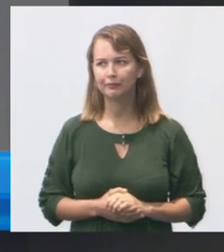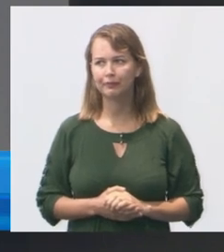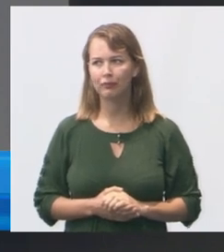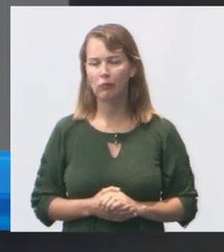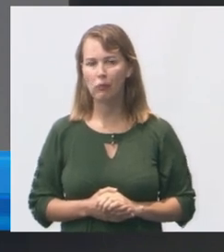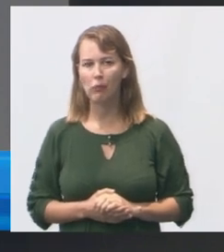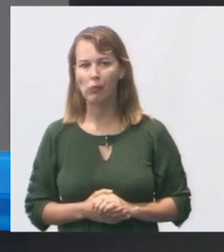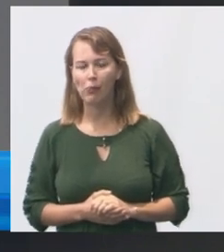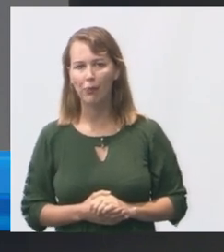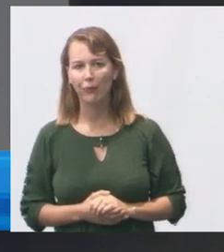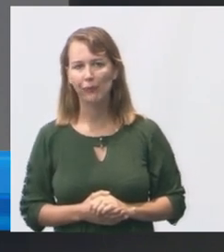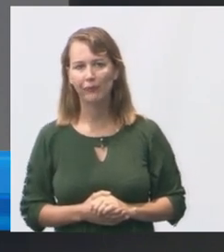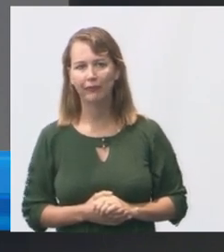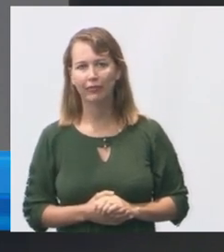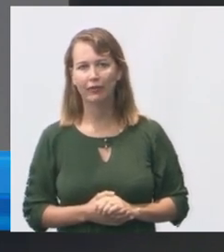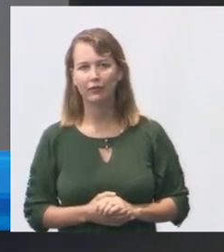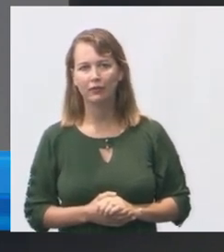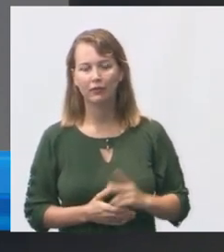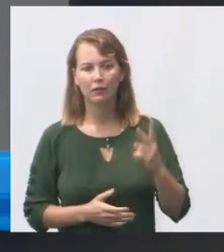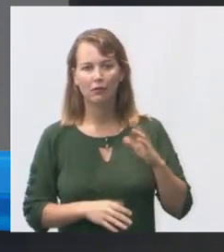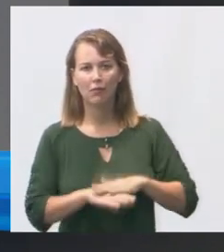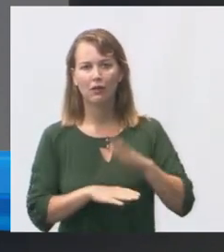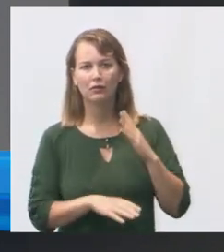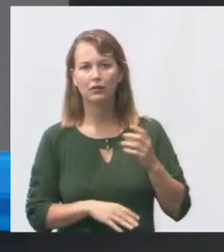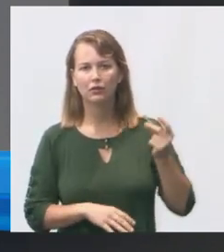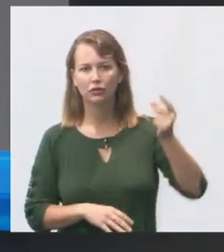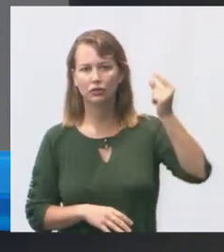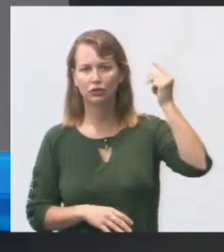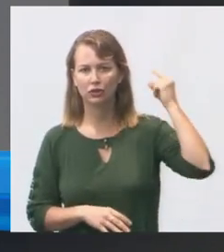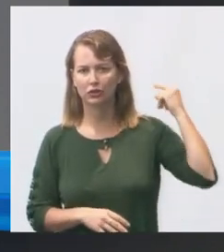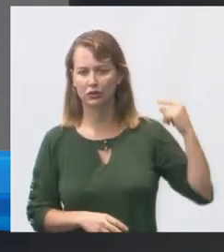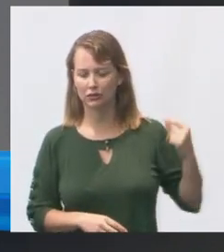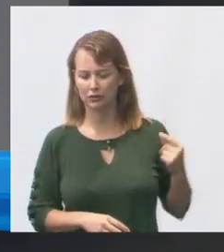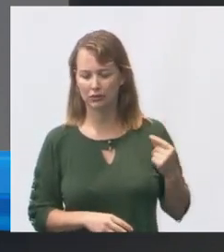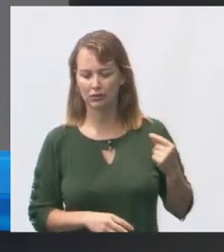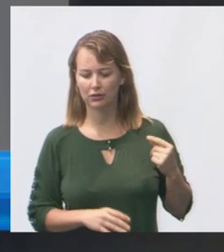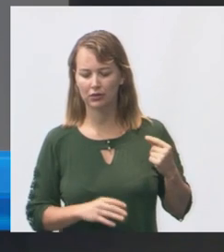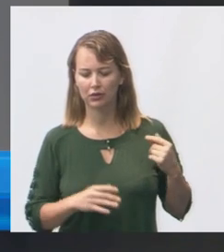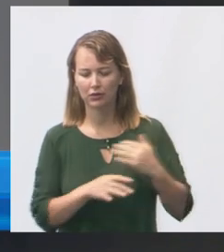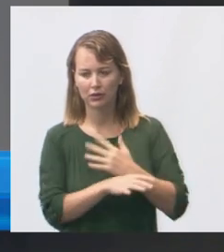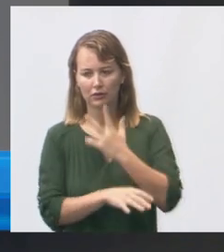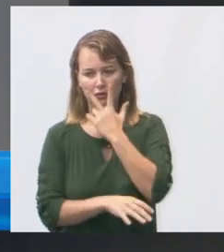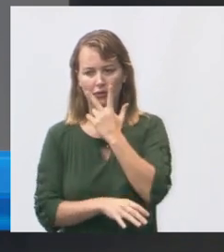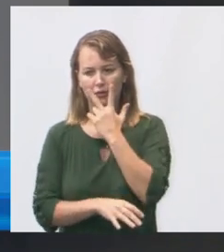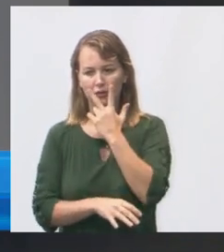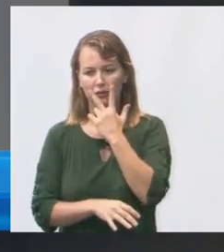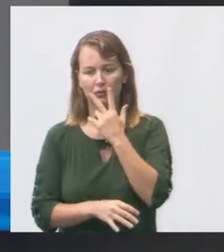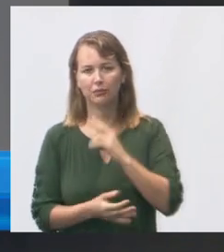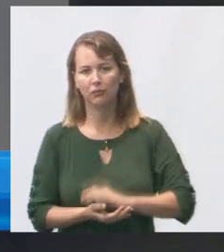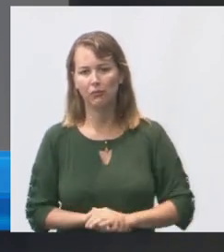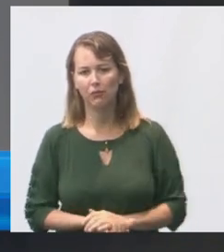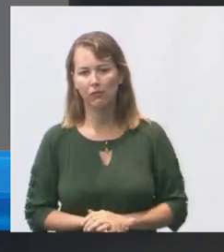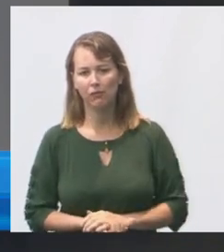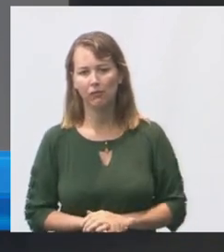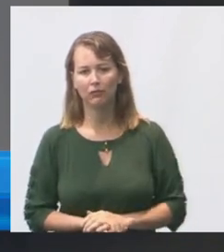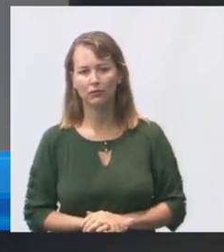visitou a semana passada são as duas mais antigas da cidade essa aqui está entre as mais antigas da cidade